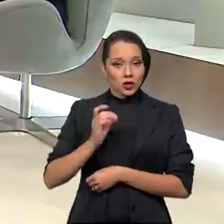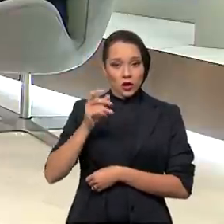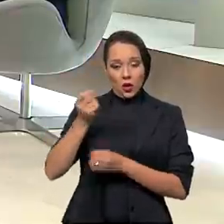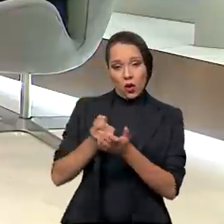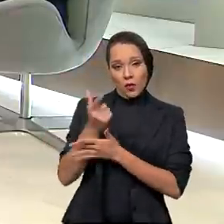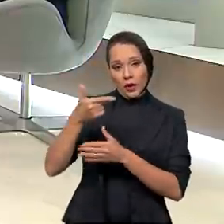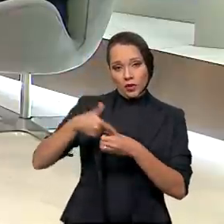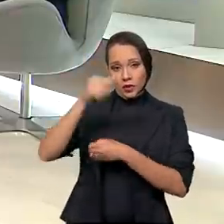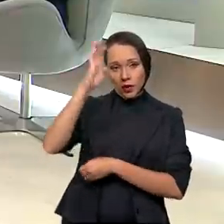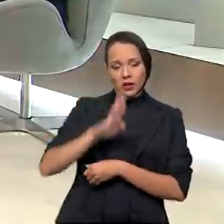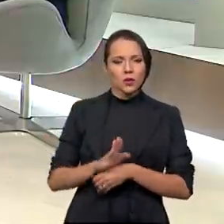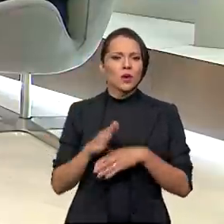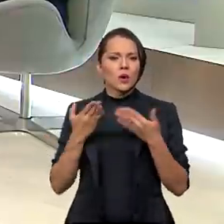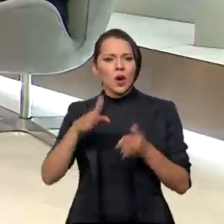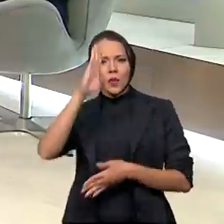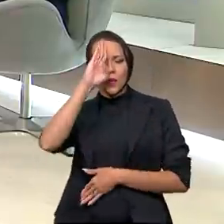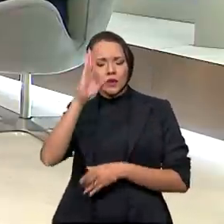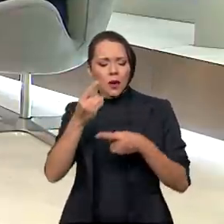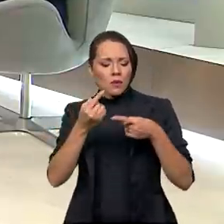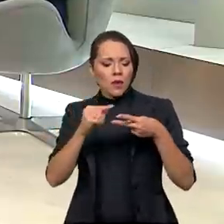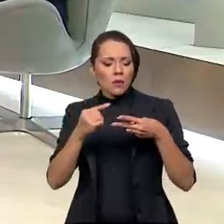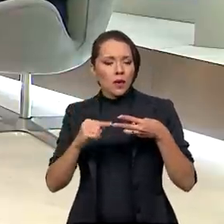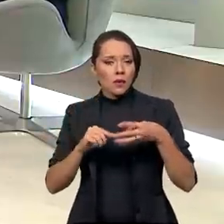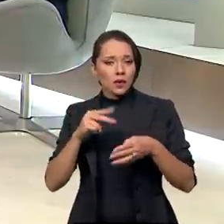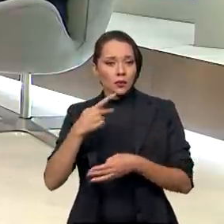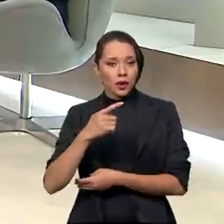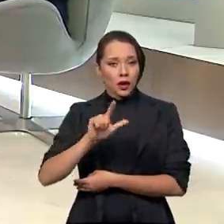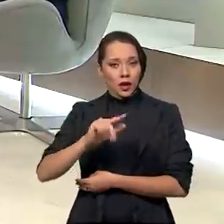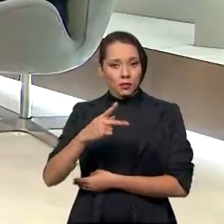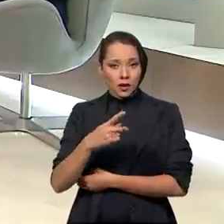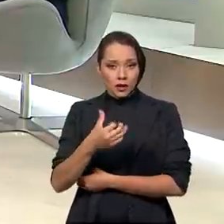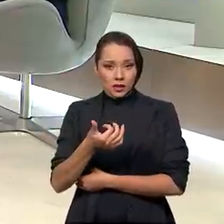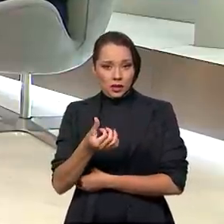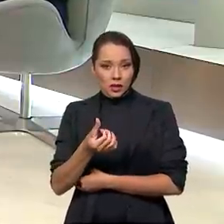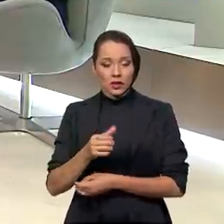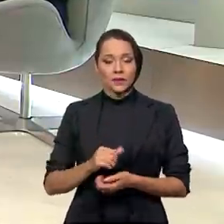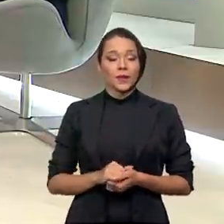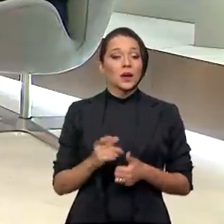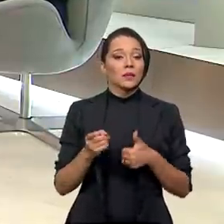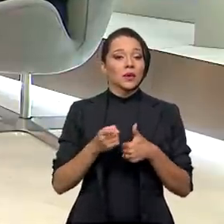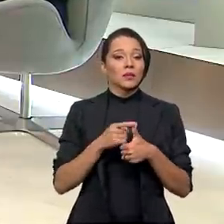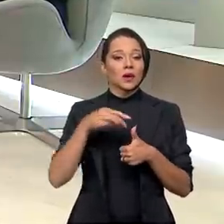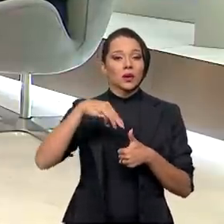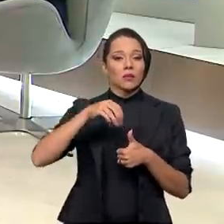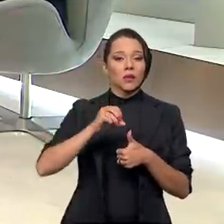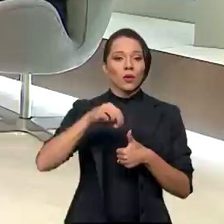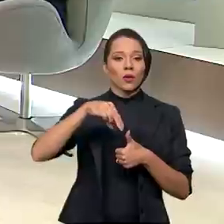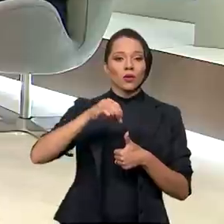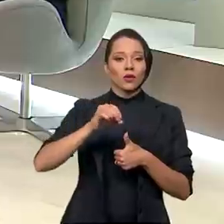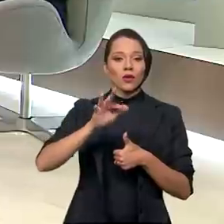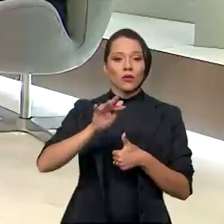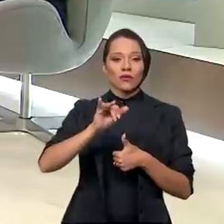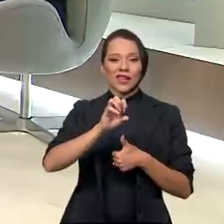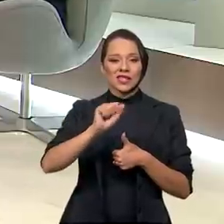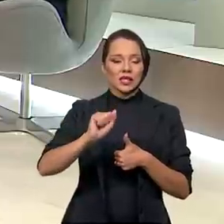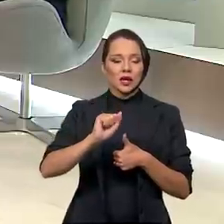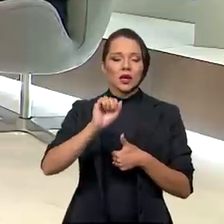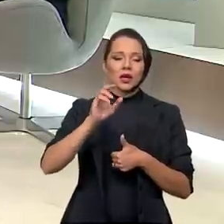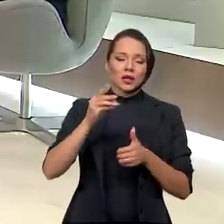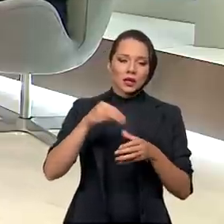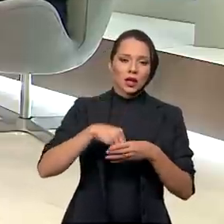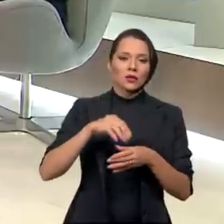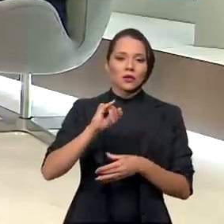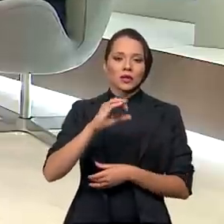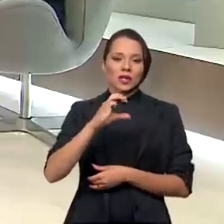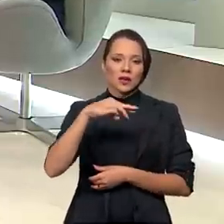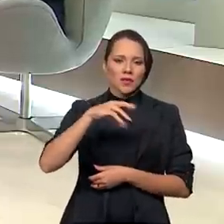principais pontos do PLP-16? Primeiro, a monofasia tributária no ICMS. Mas o que é isso,